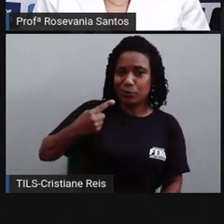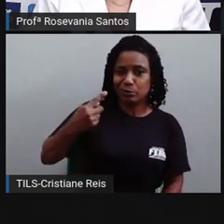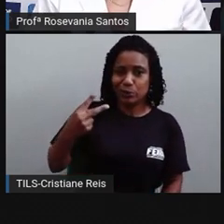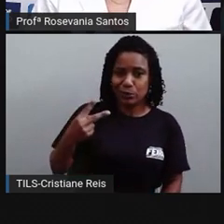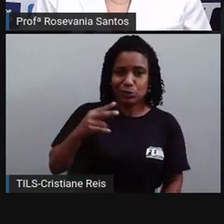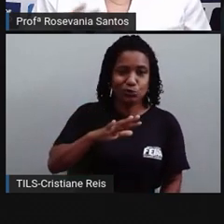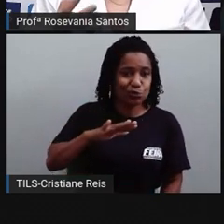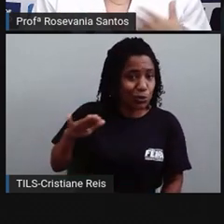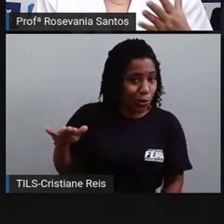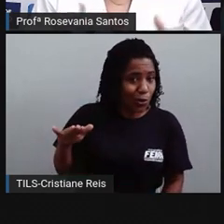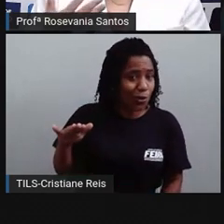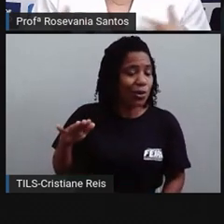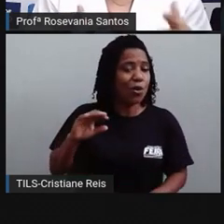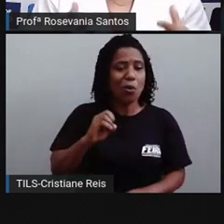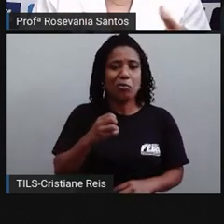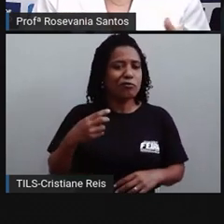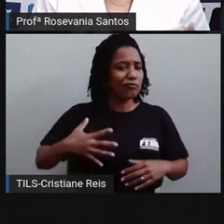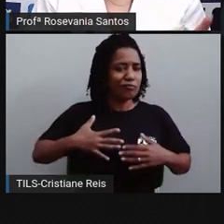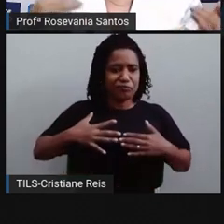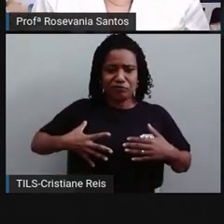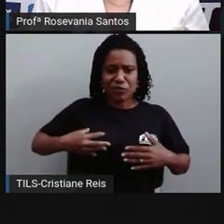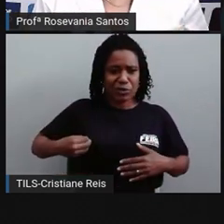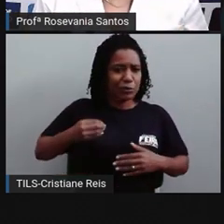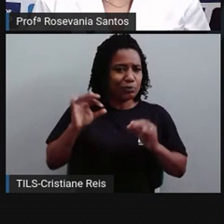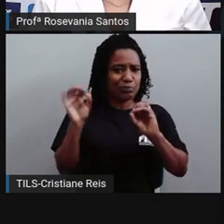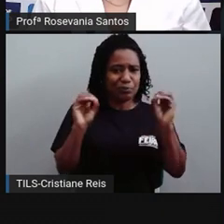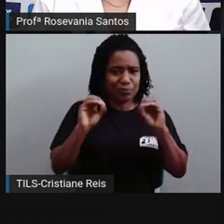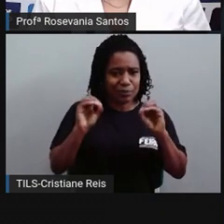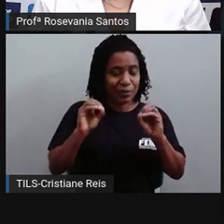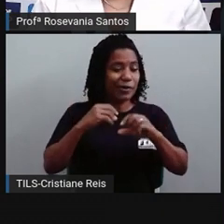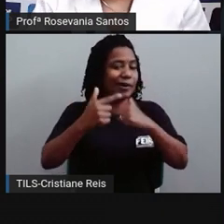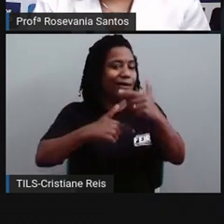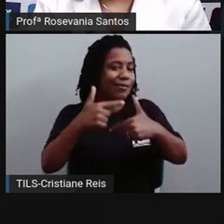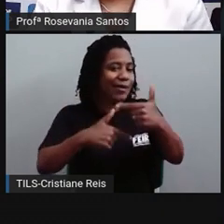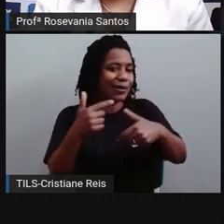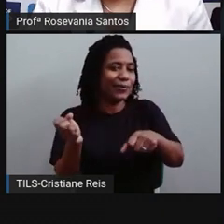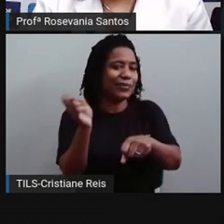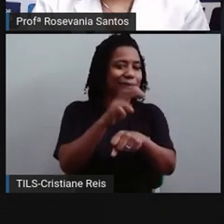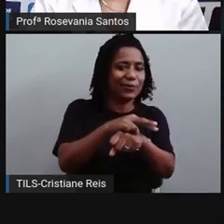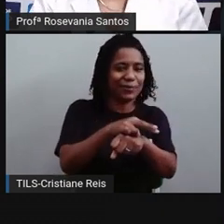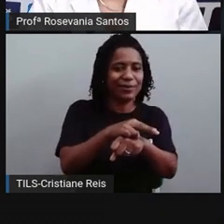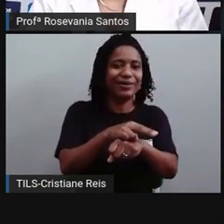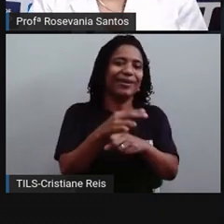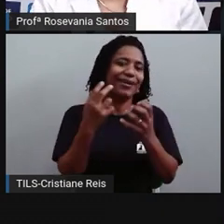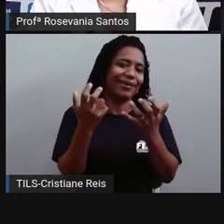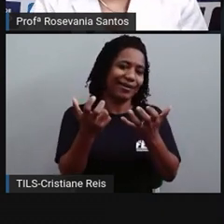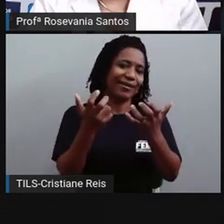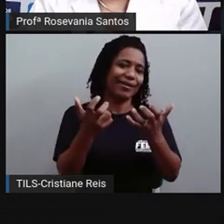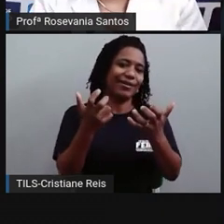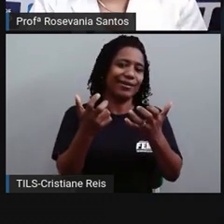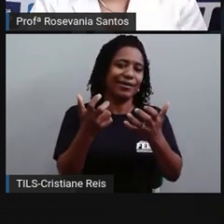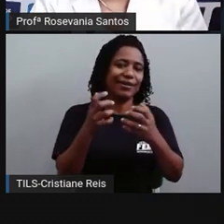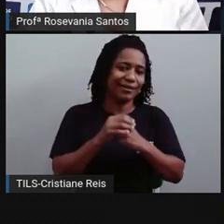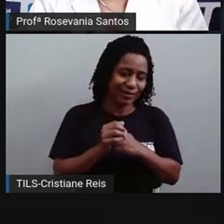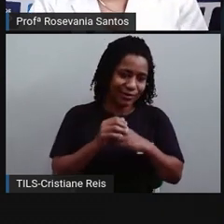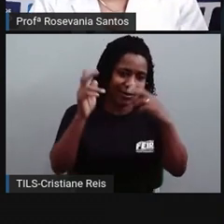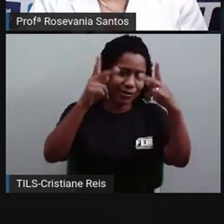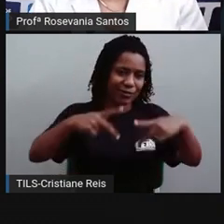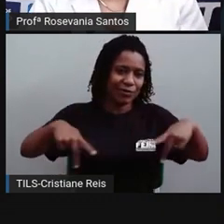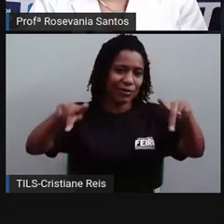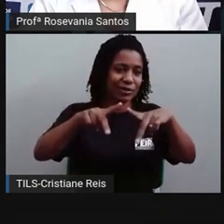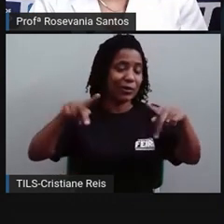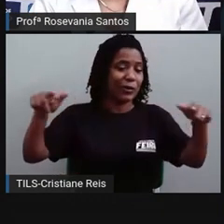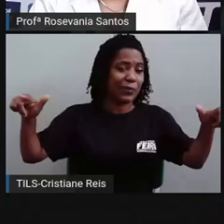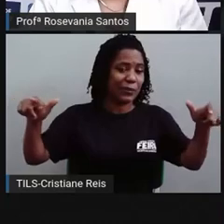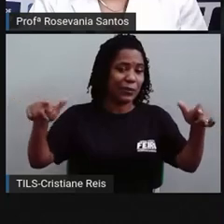de trabalho, e aí todas essas questões aí foi ajudando a barrar um pouco o crescimento populacional, né, e